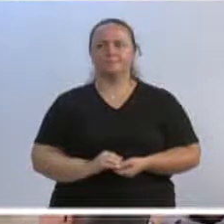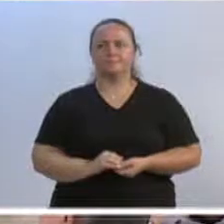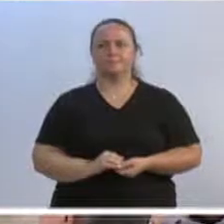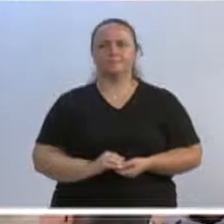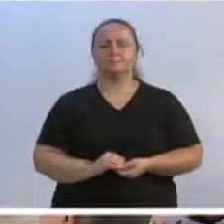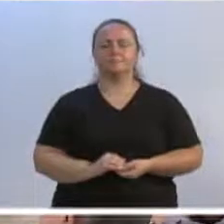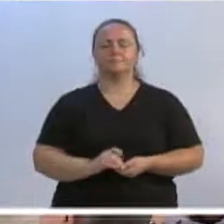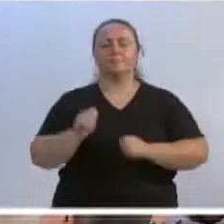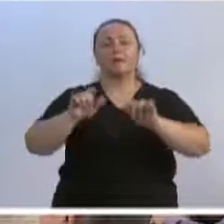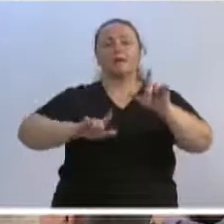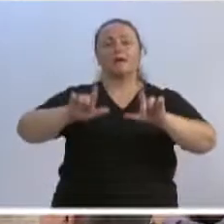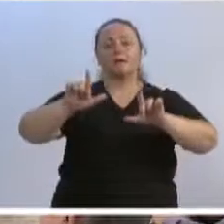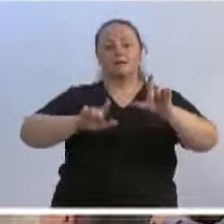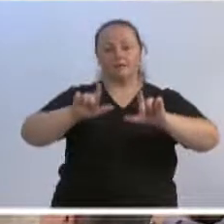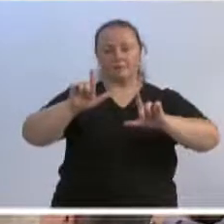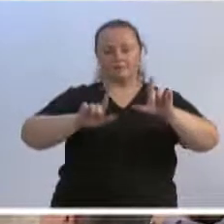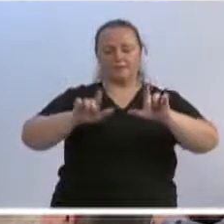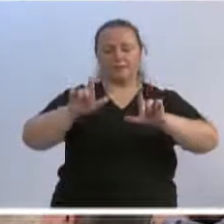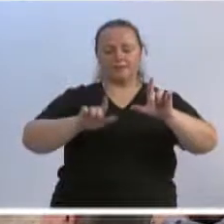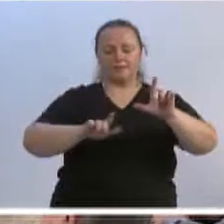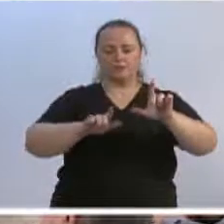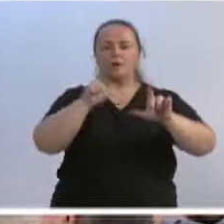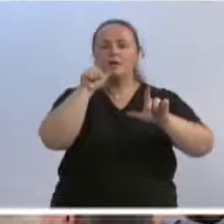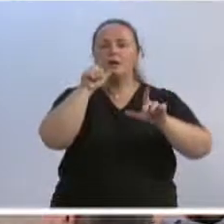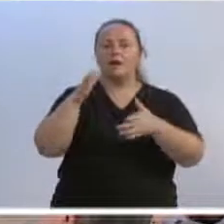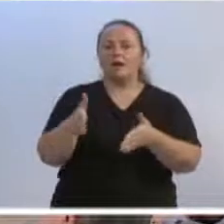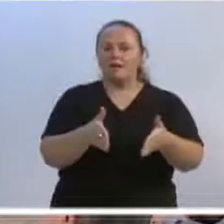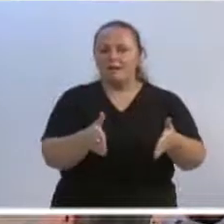O vídeo da TVL é do Ribeirão.